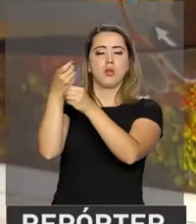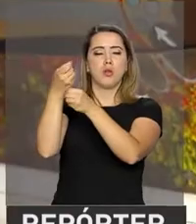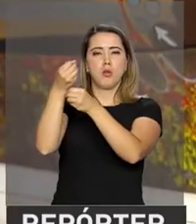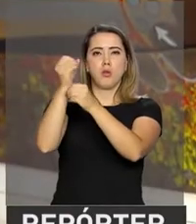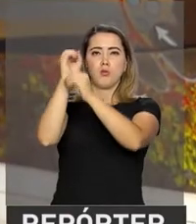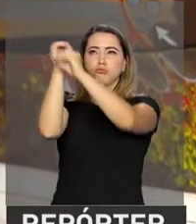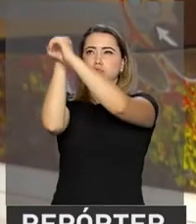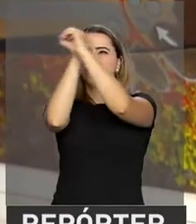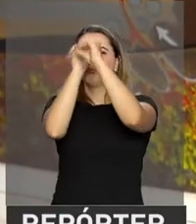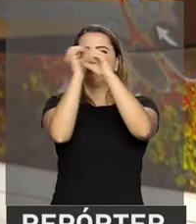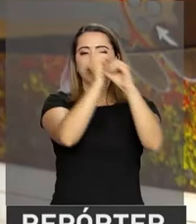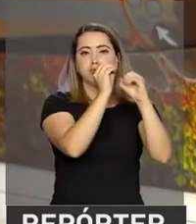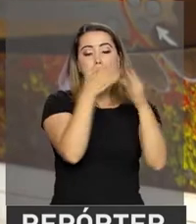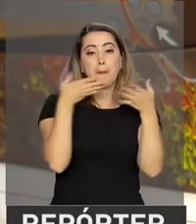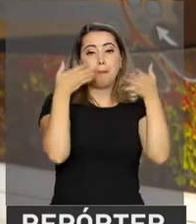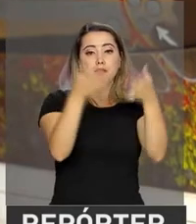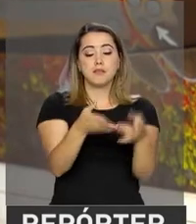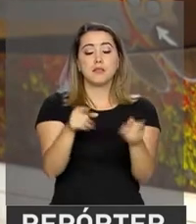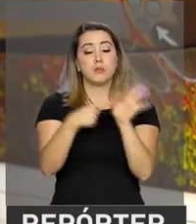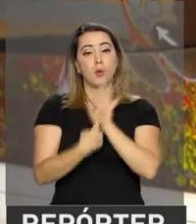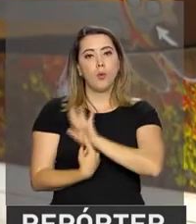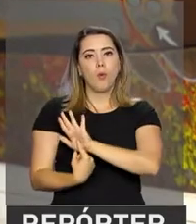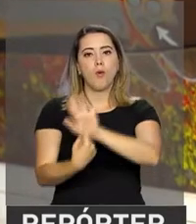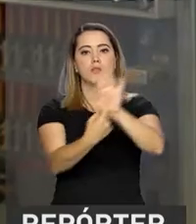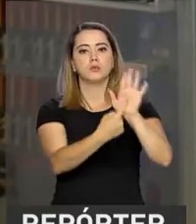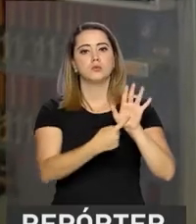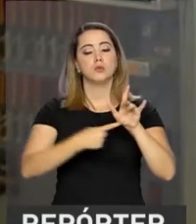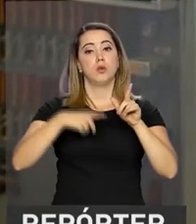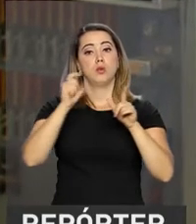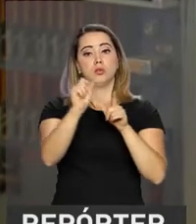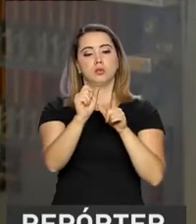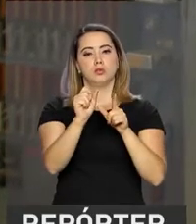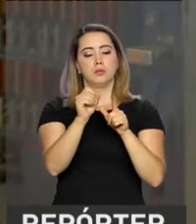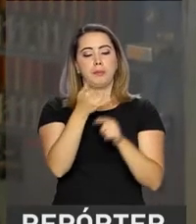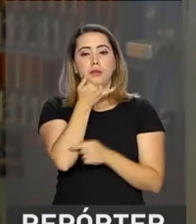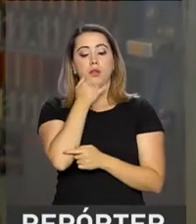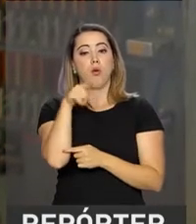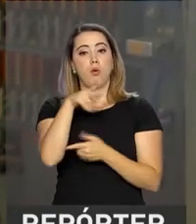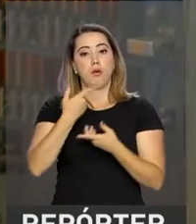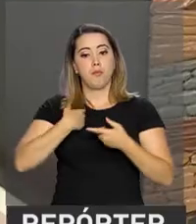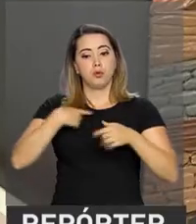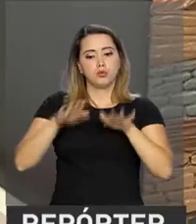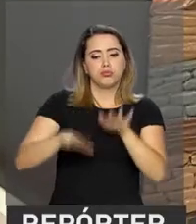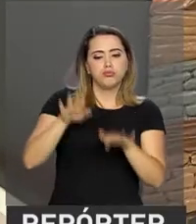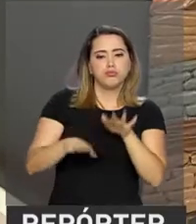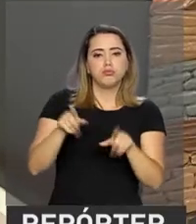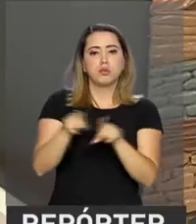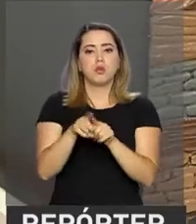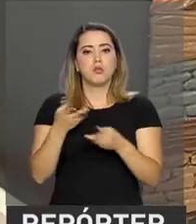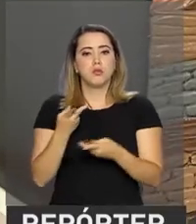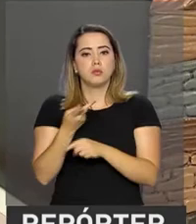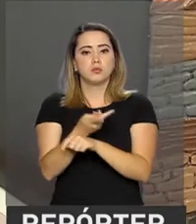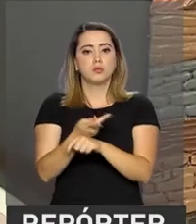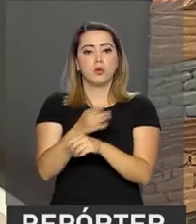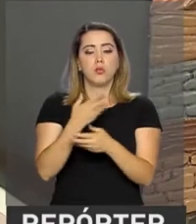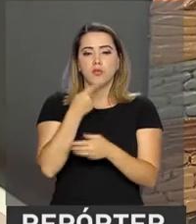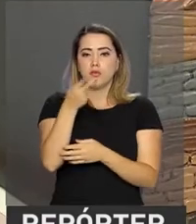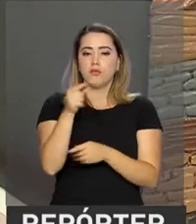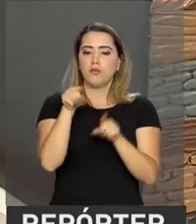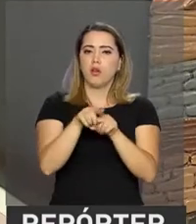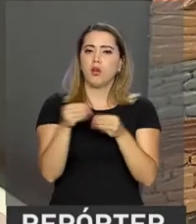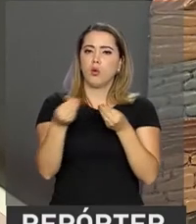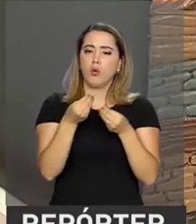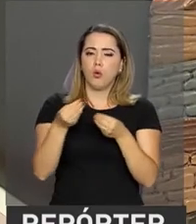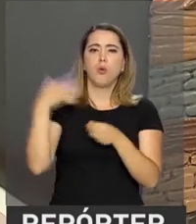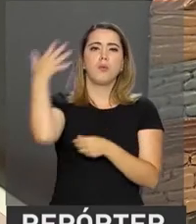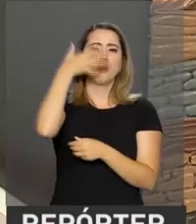Brasília participa com a Mostra de Sismologia. Com visitas guiadas, conta um pouco da história e de como